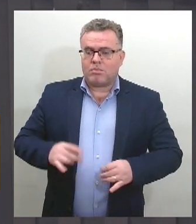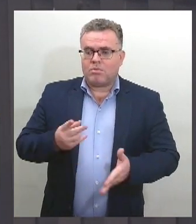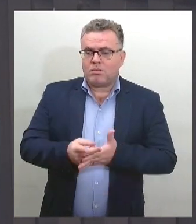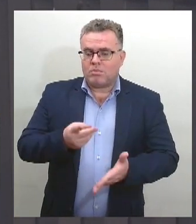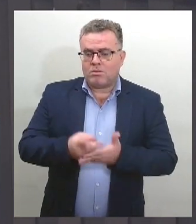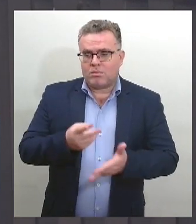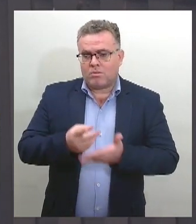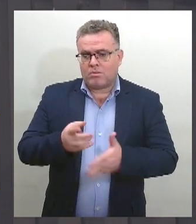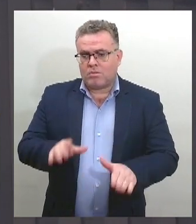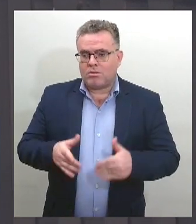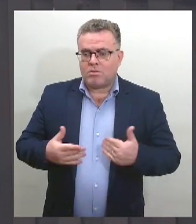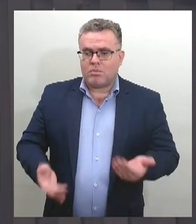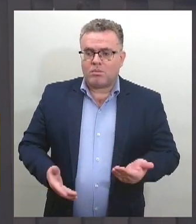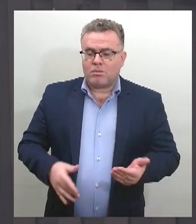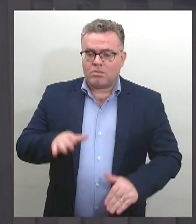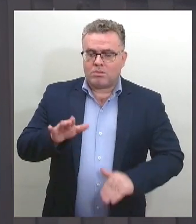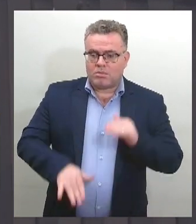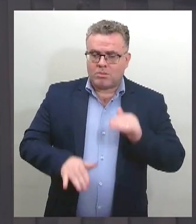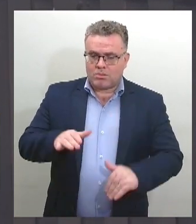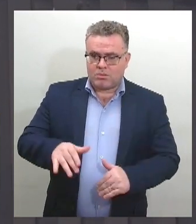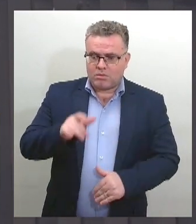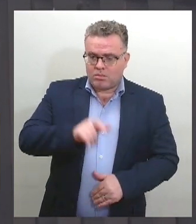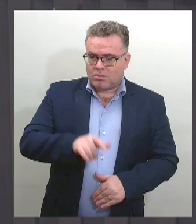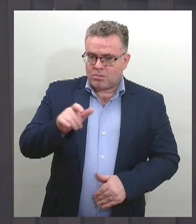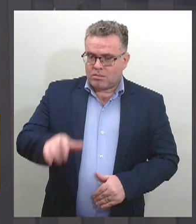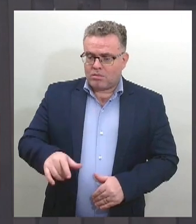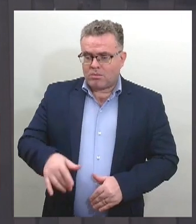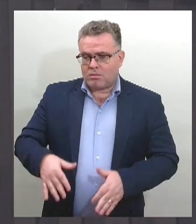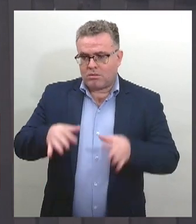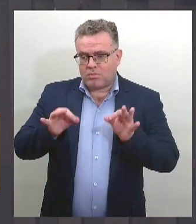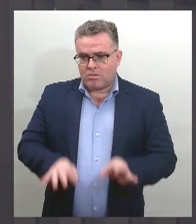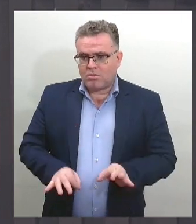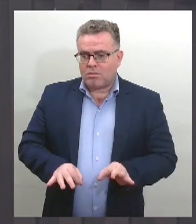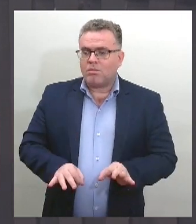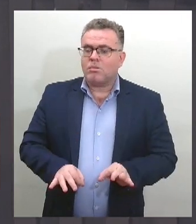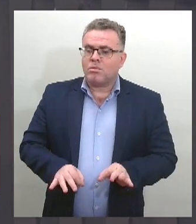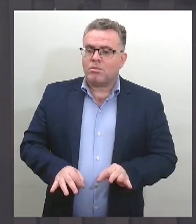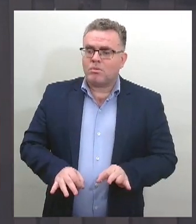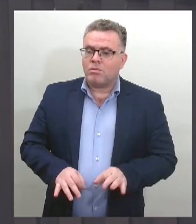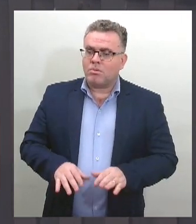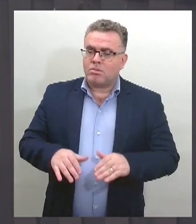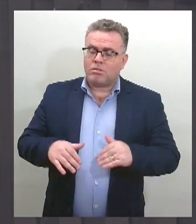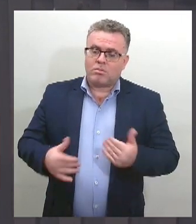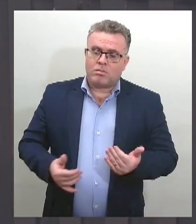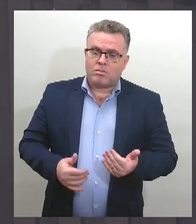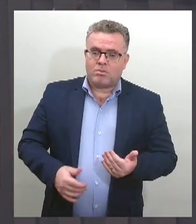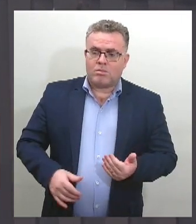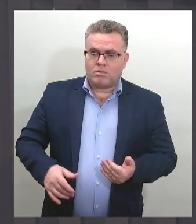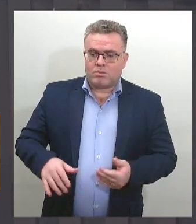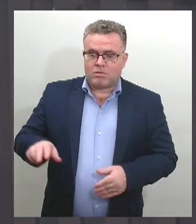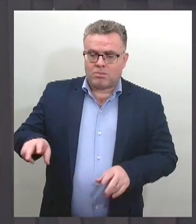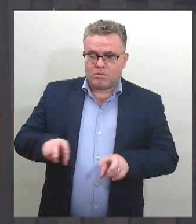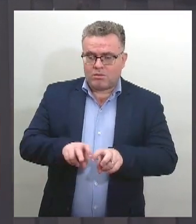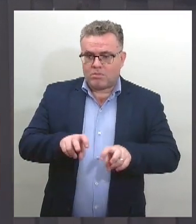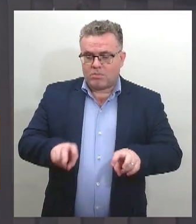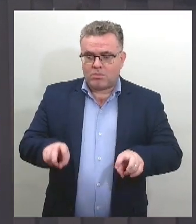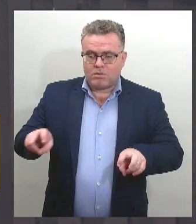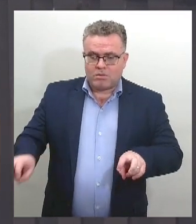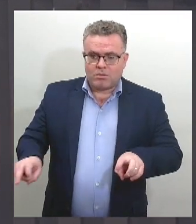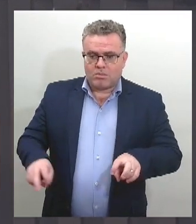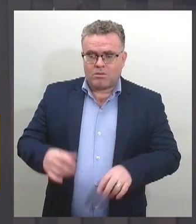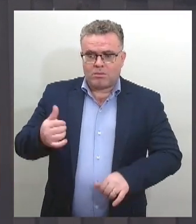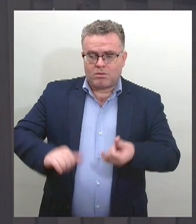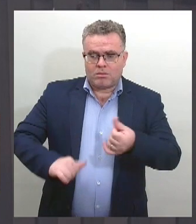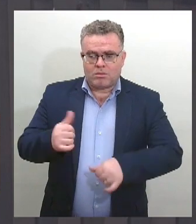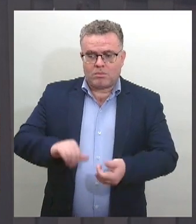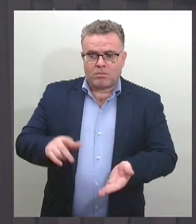muitas das vezes, a banca age de forma correta. A gente não pode esquecer que a banca foi instituída